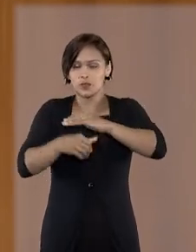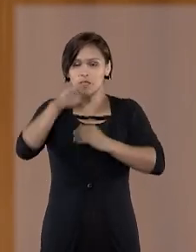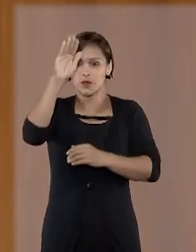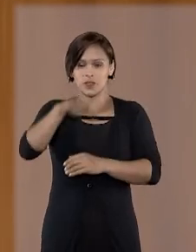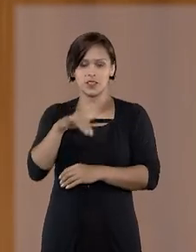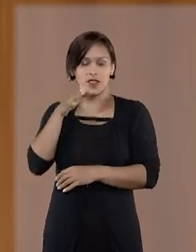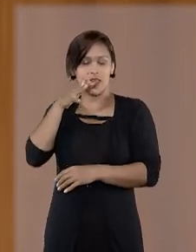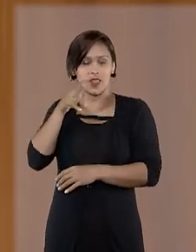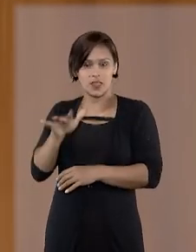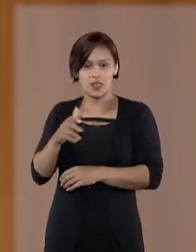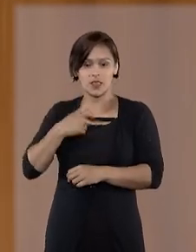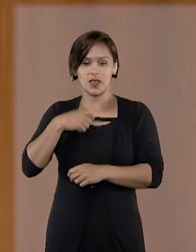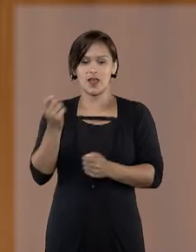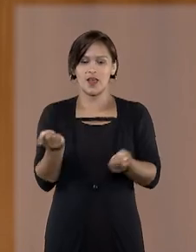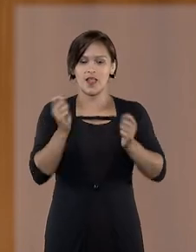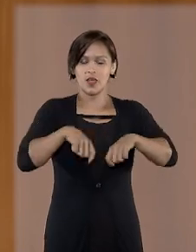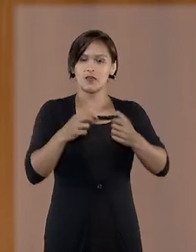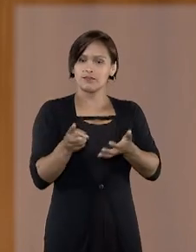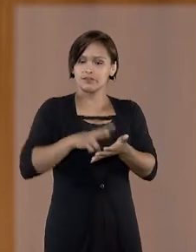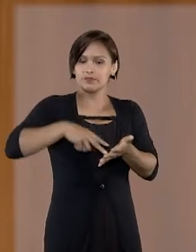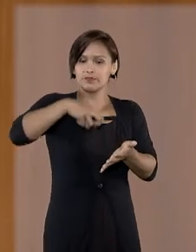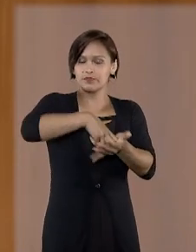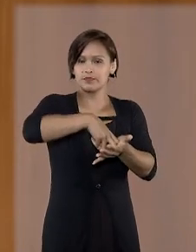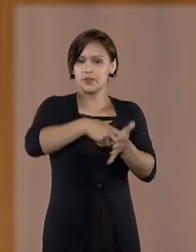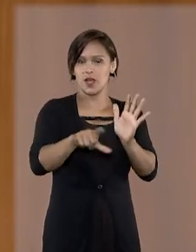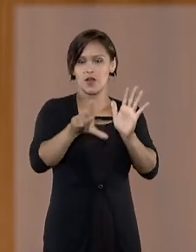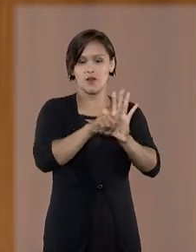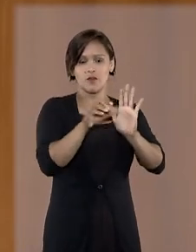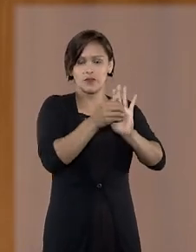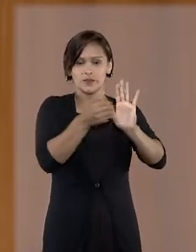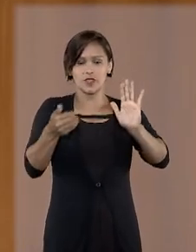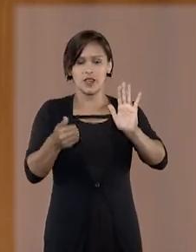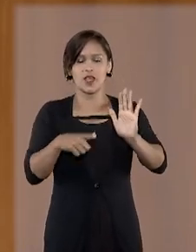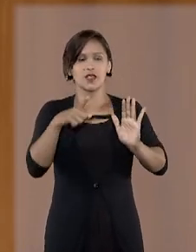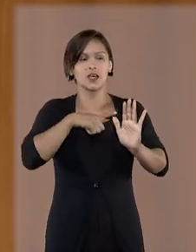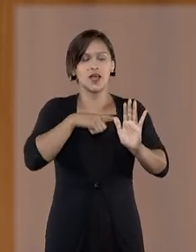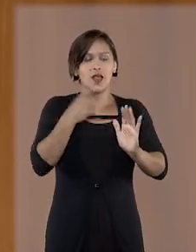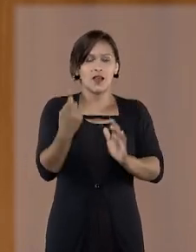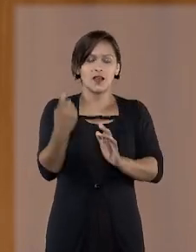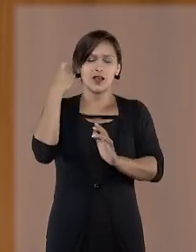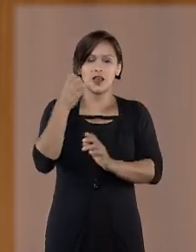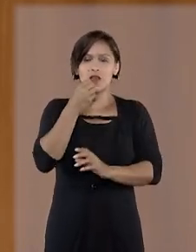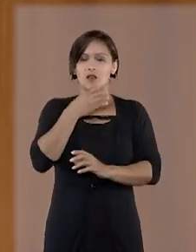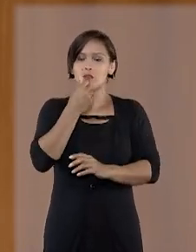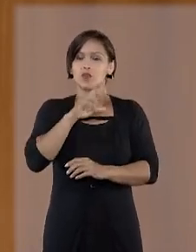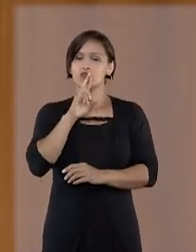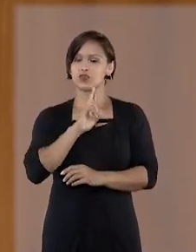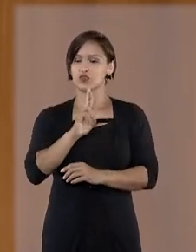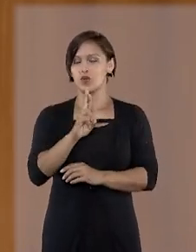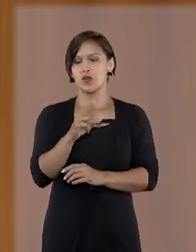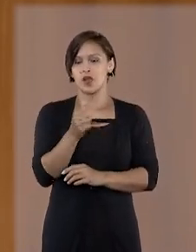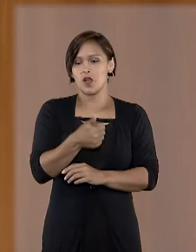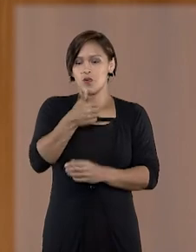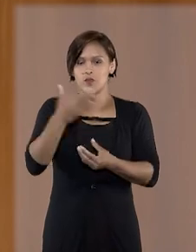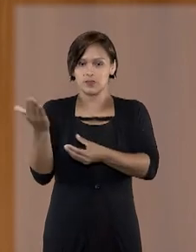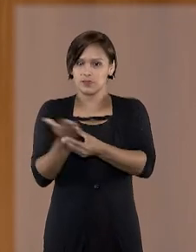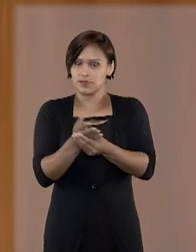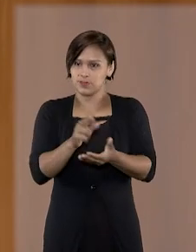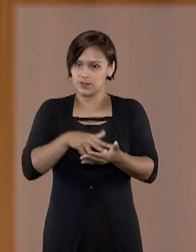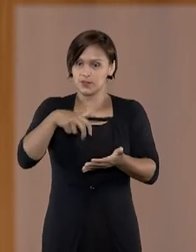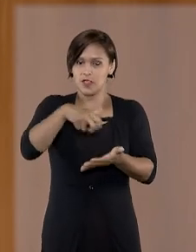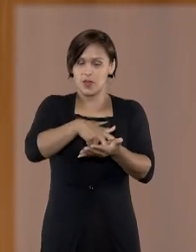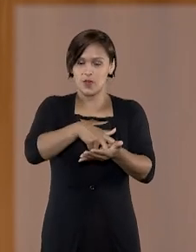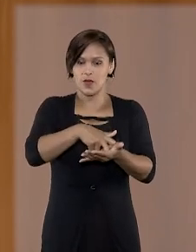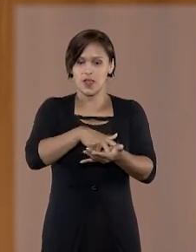menor, alegou que a prisão preventiva dele era ilegal, já que possuía bons antecedentes e só havia respondido a uma ação penal,